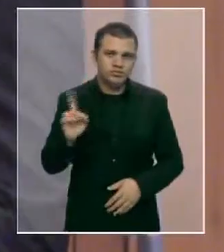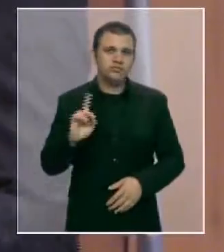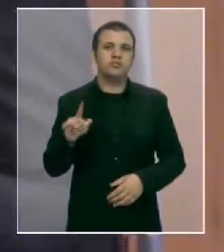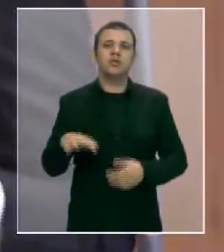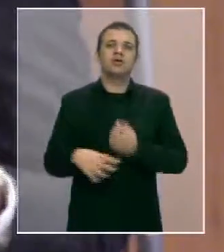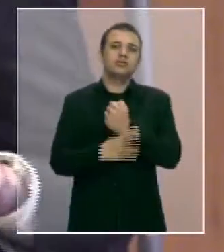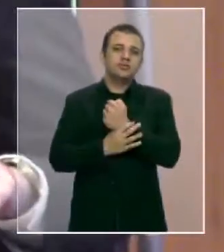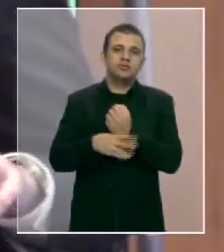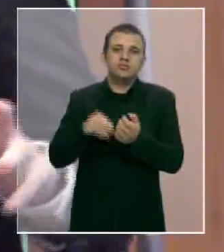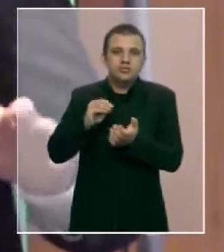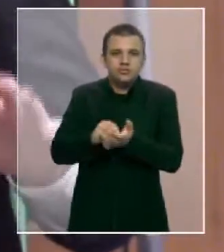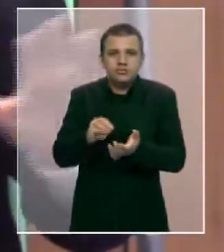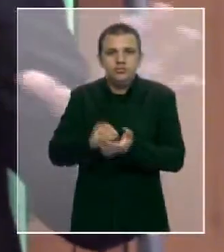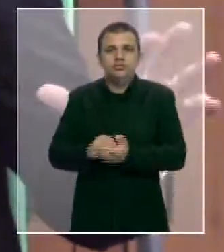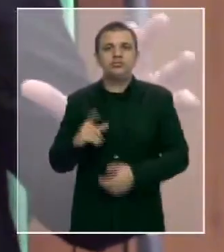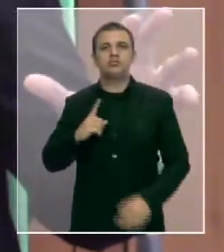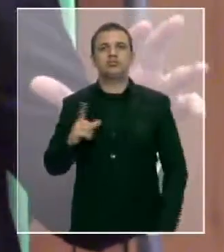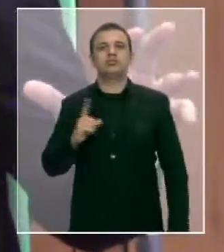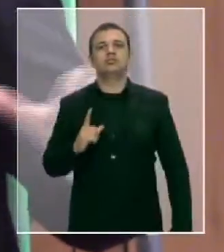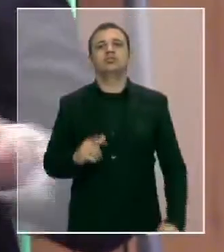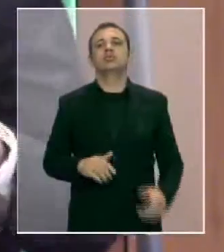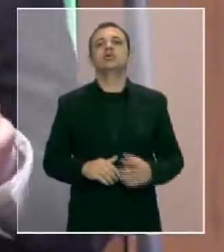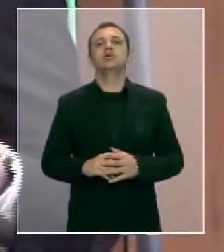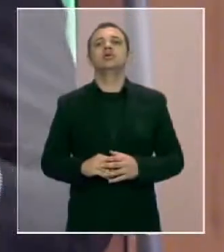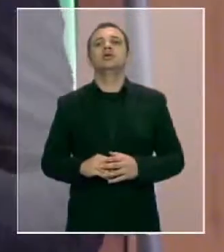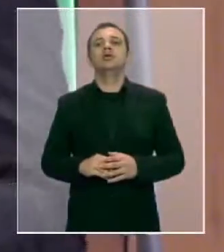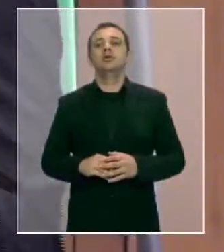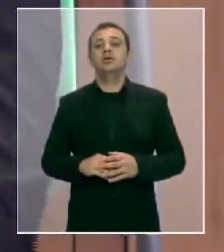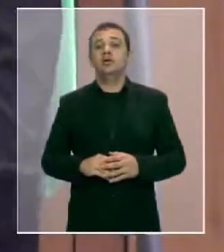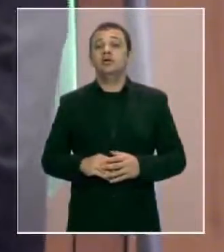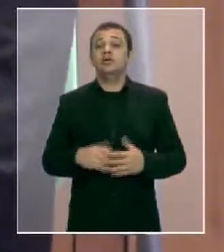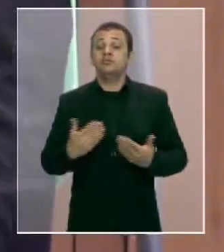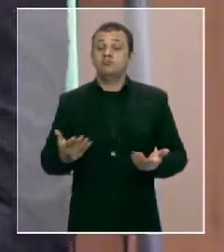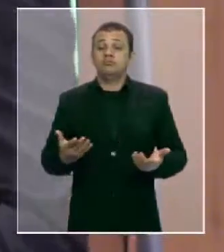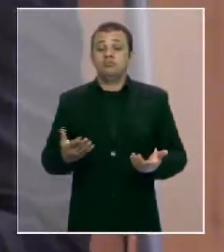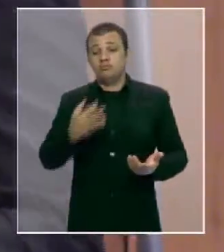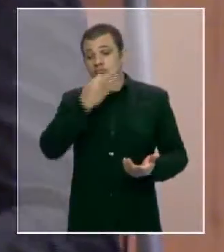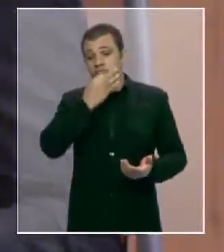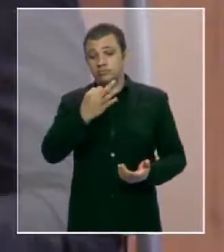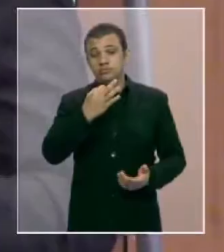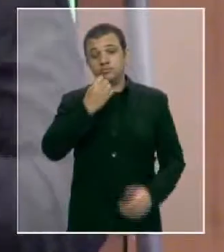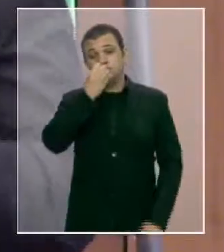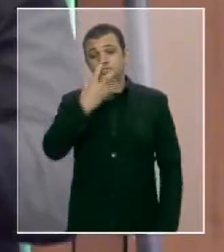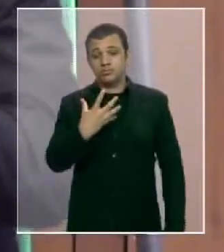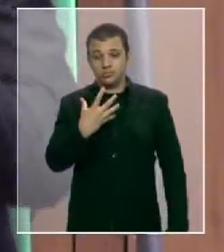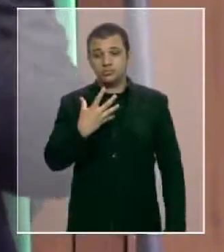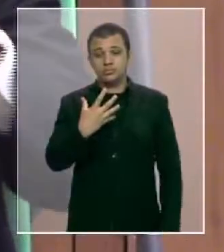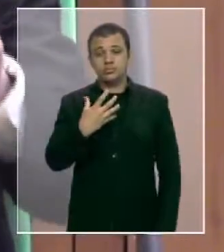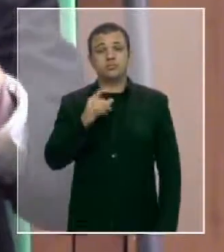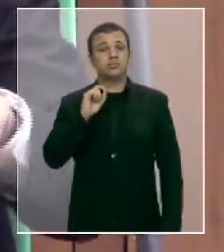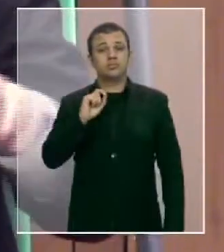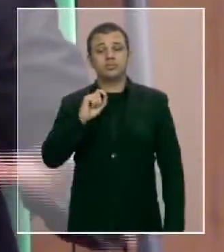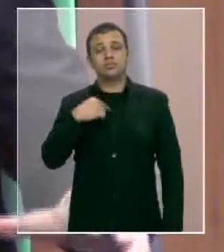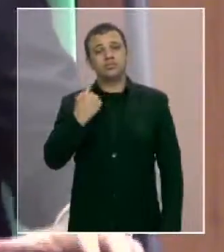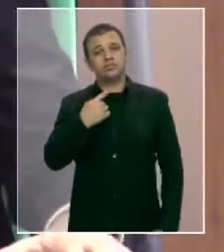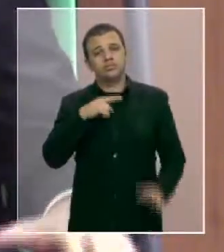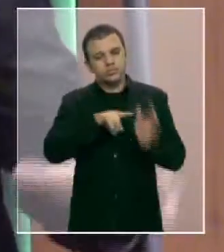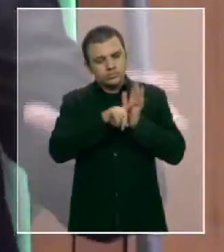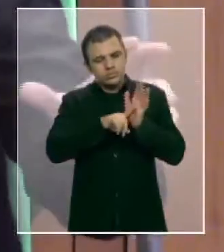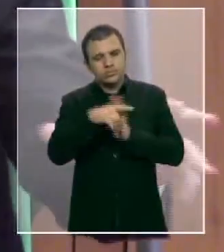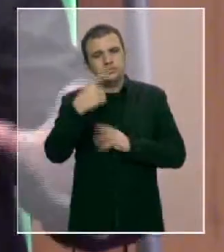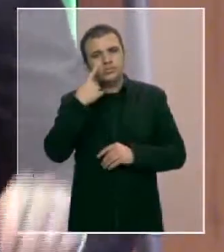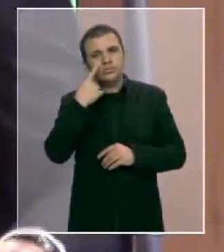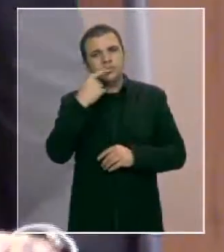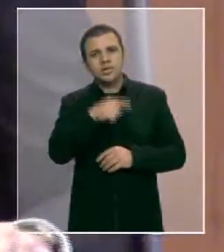parando entre os deputados, eu acho de bom grado nós verificarmos esse áudio